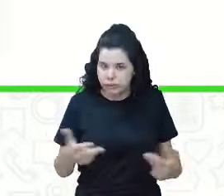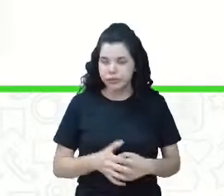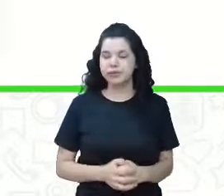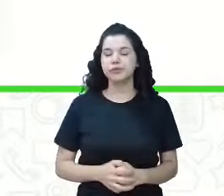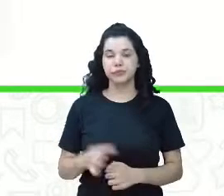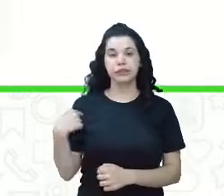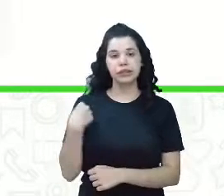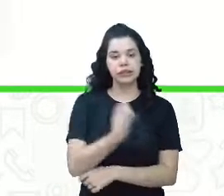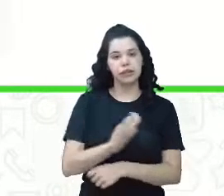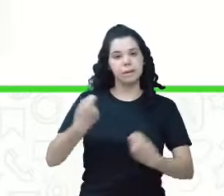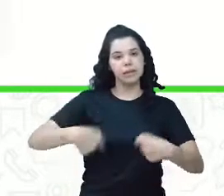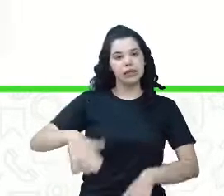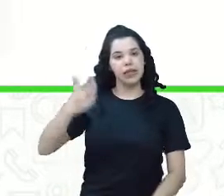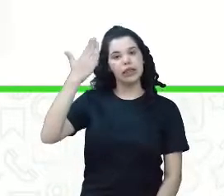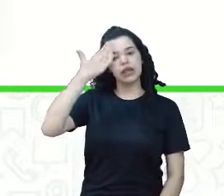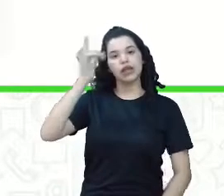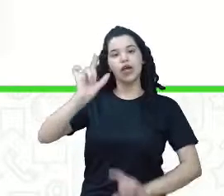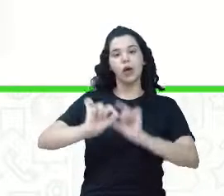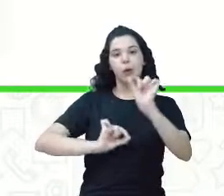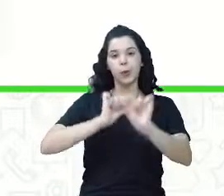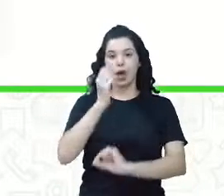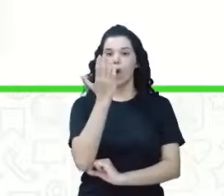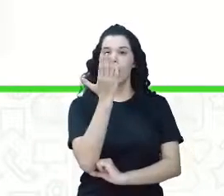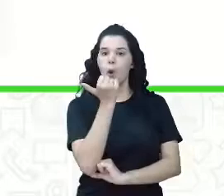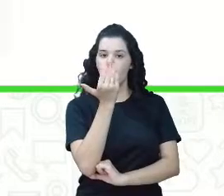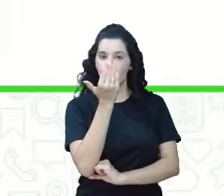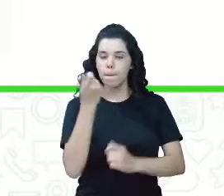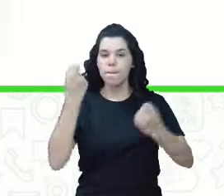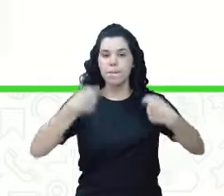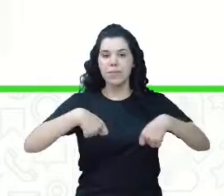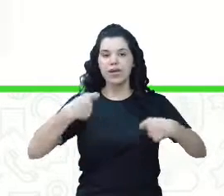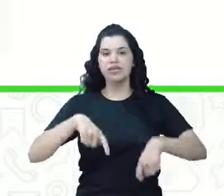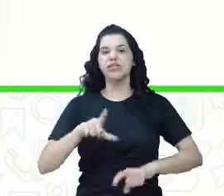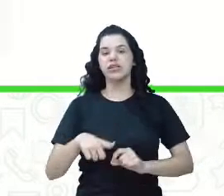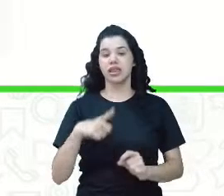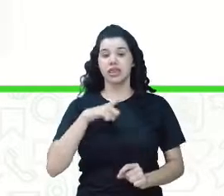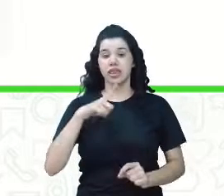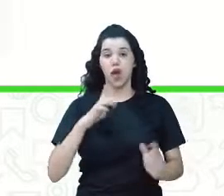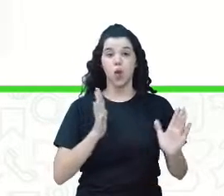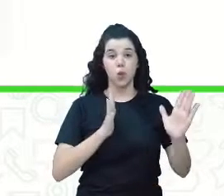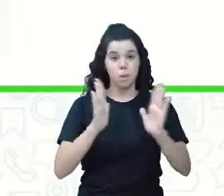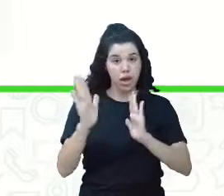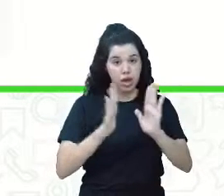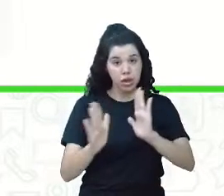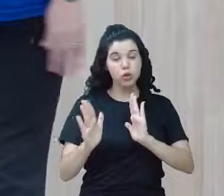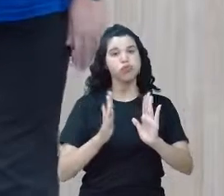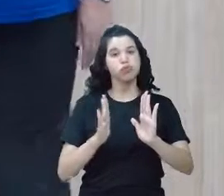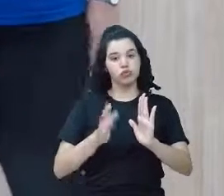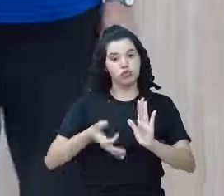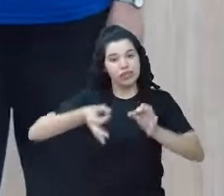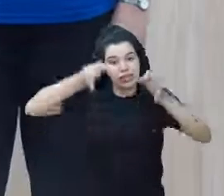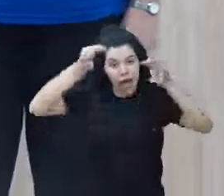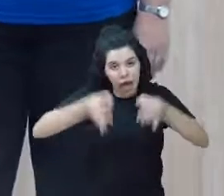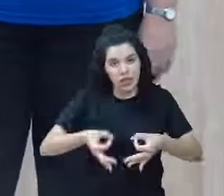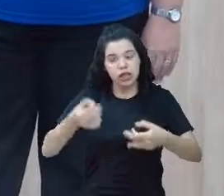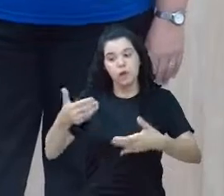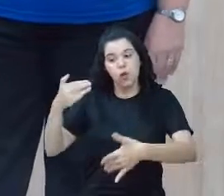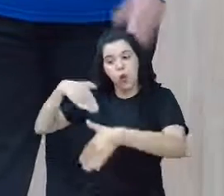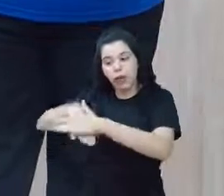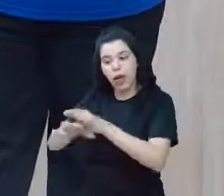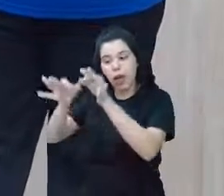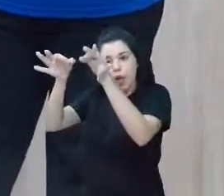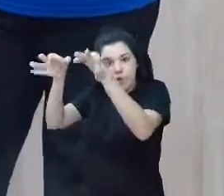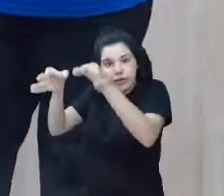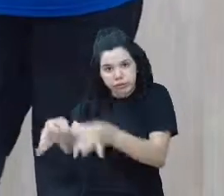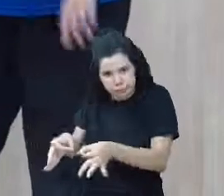precisamos entender que os alimentos precisam estar na data de validade e bem conservados, não é mesmo?